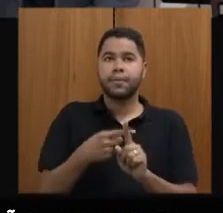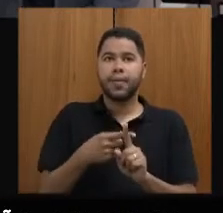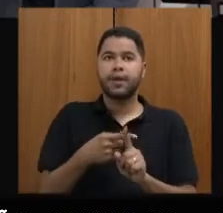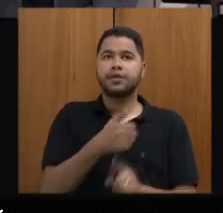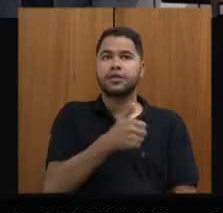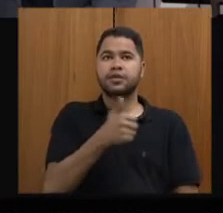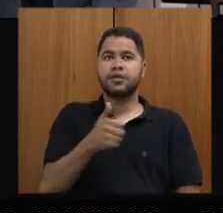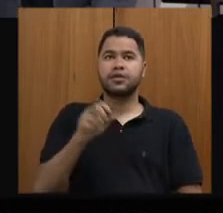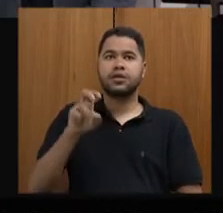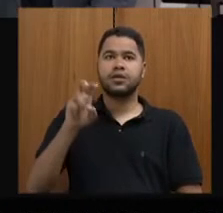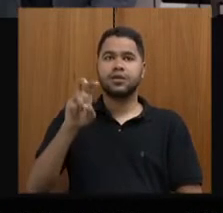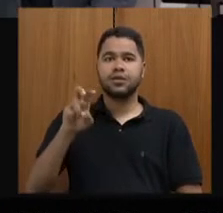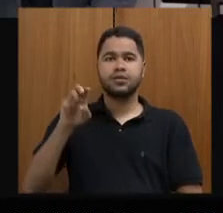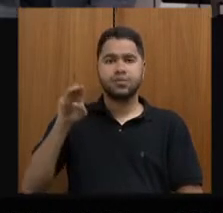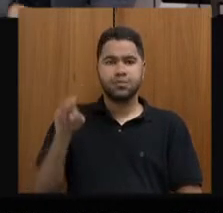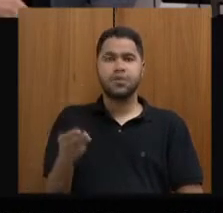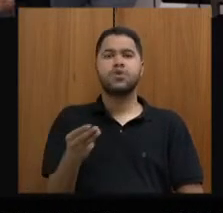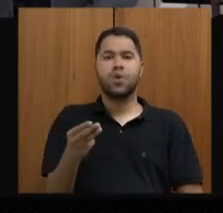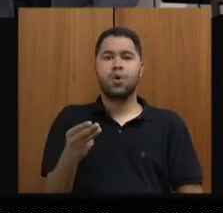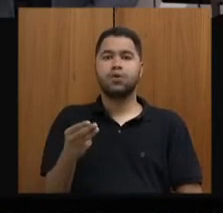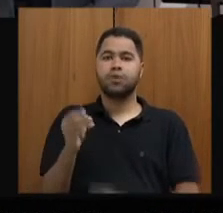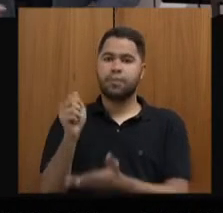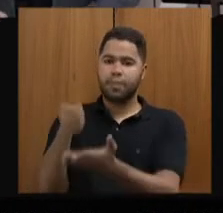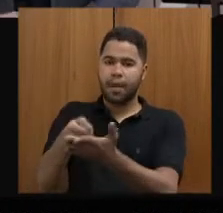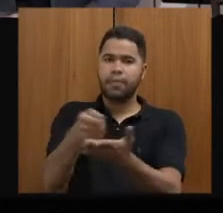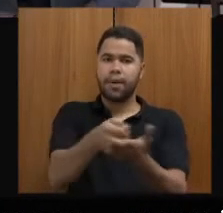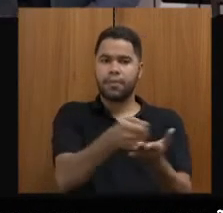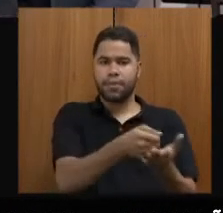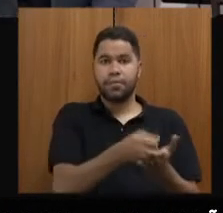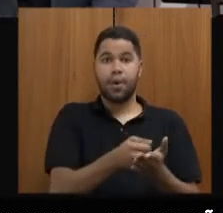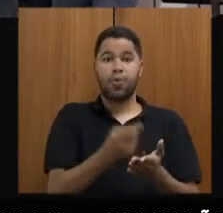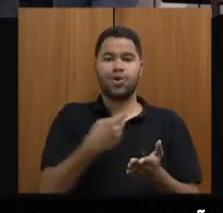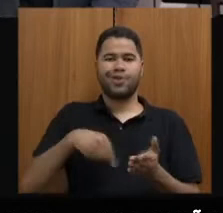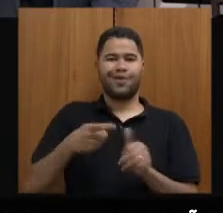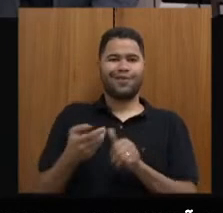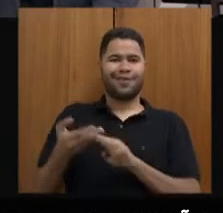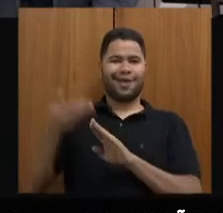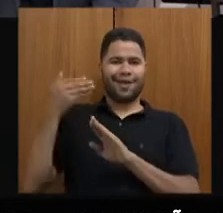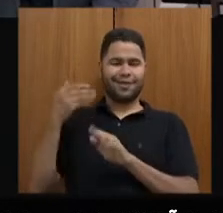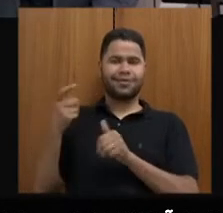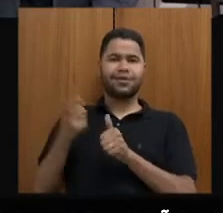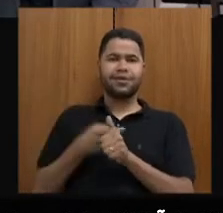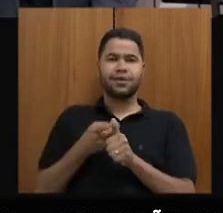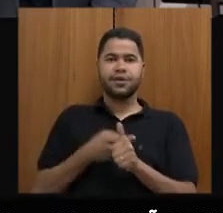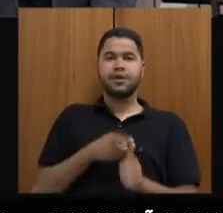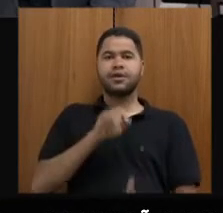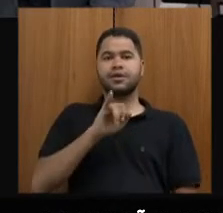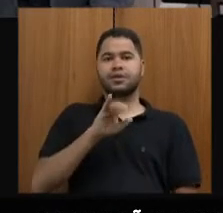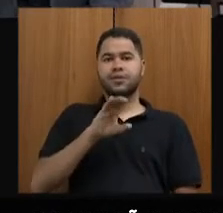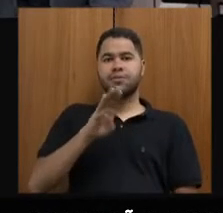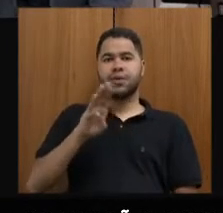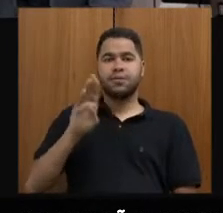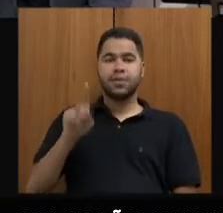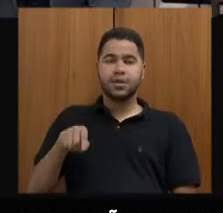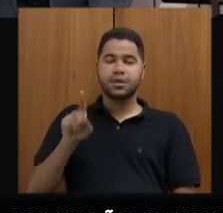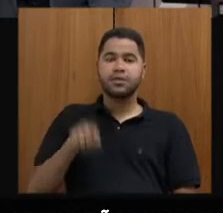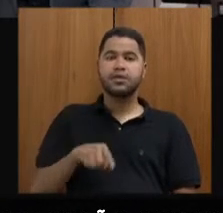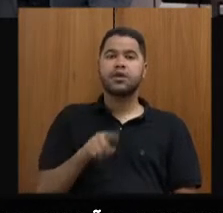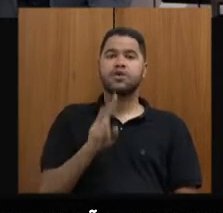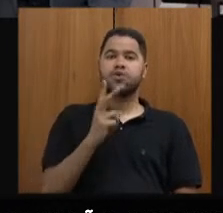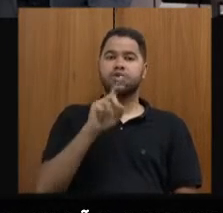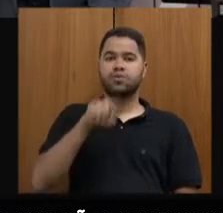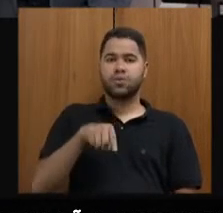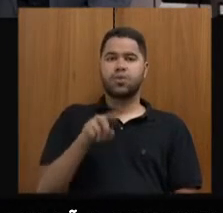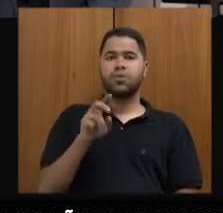projetos, é o fim do passivo, ou seja, pagando o que a gente devia. O Exib Minas foram R$ 2,6 milhões para 40